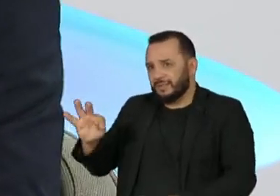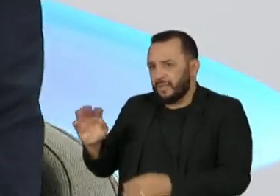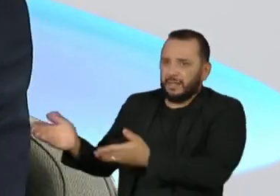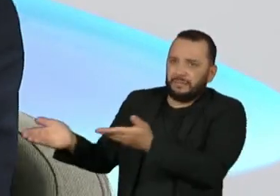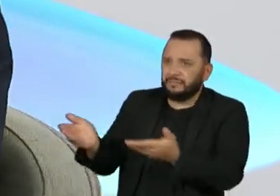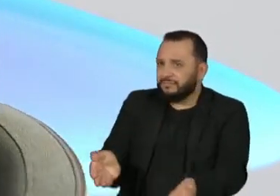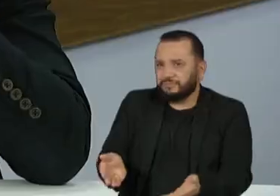que atitude...